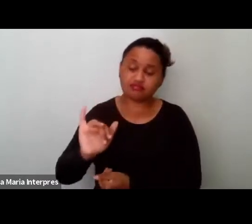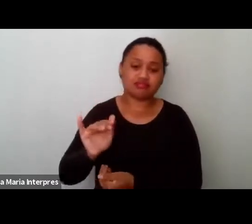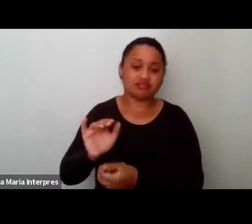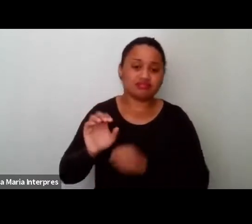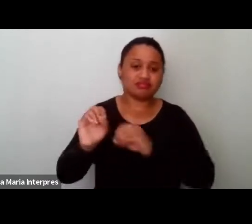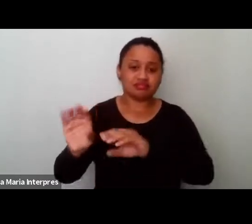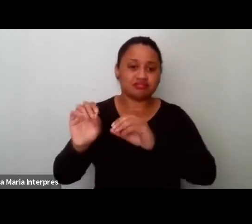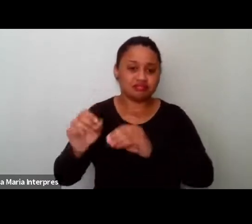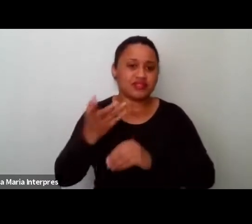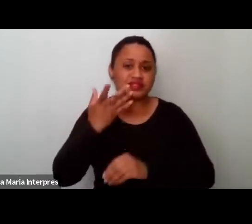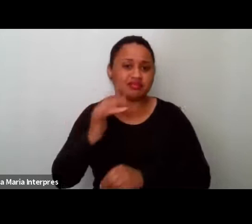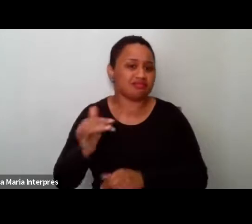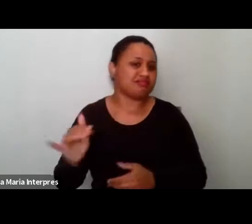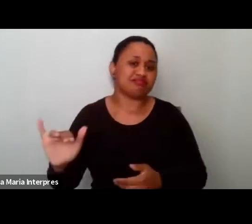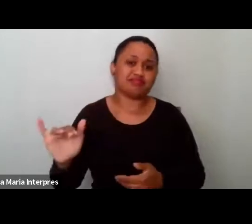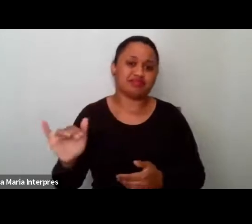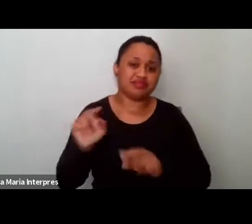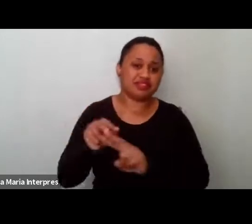impraticável, né?